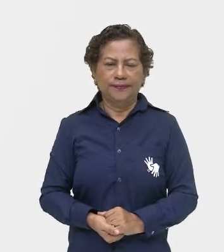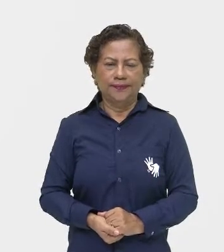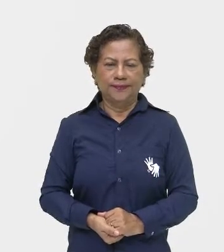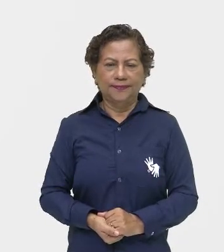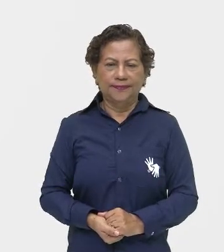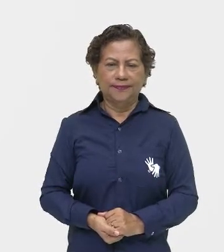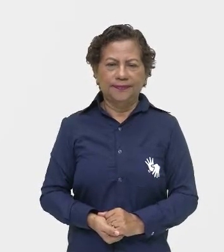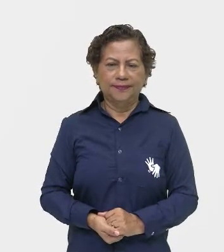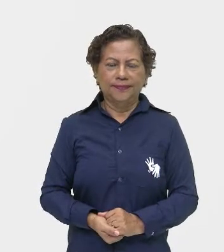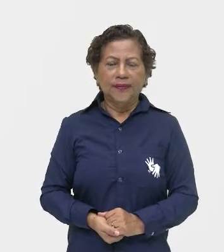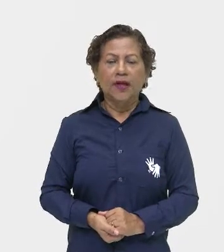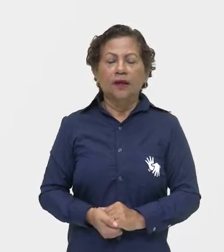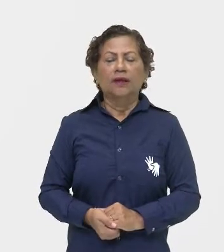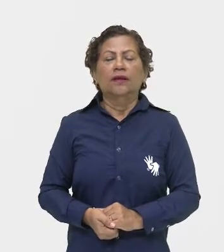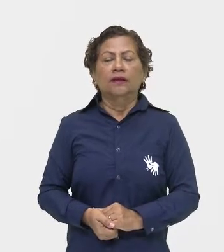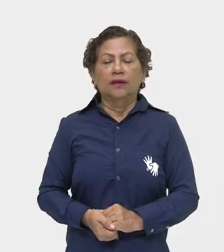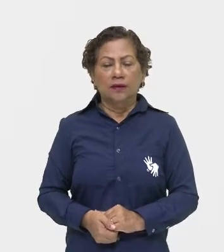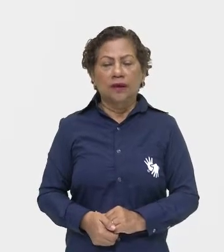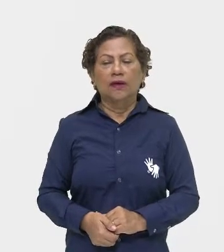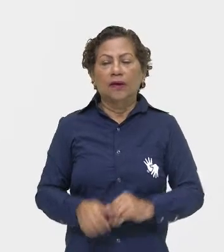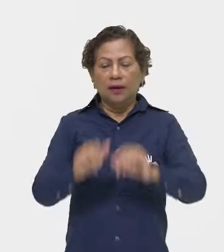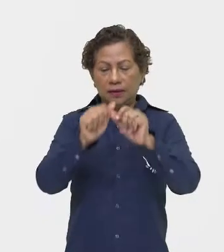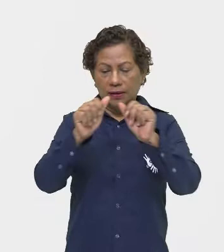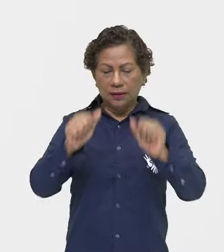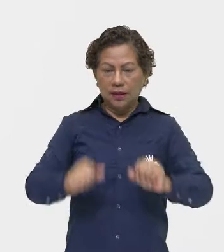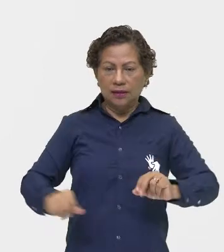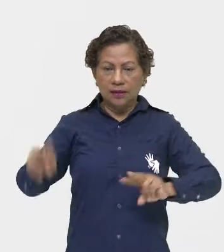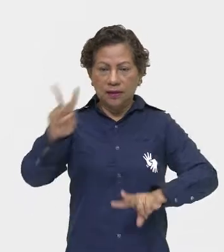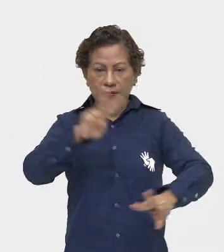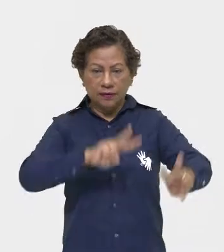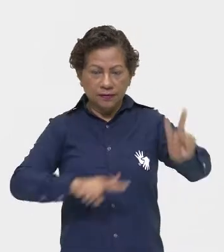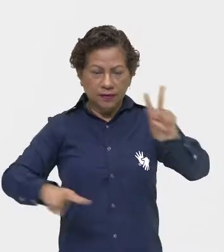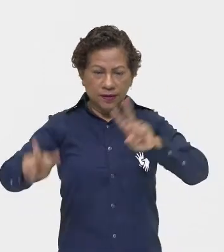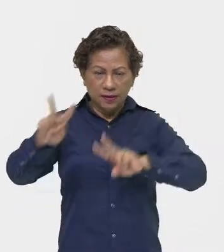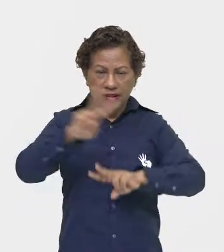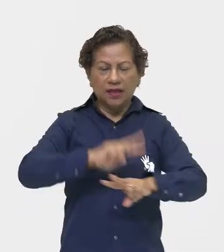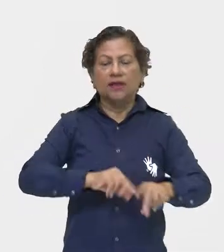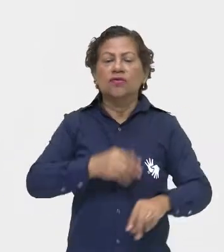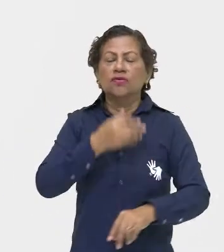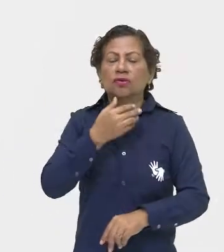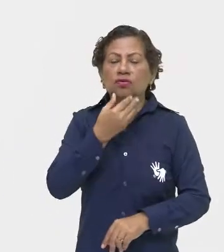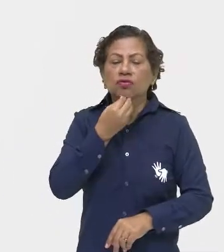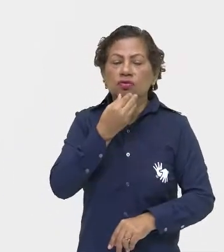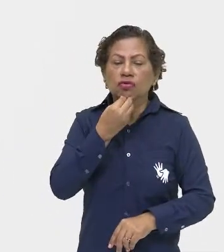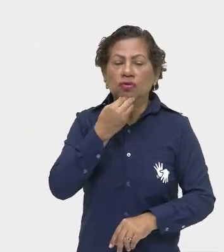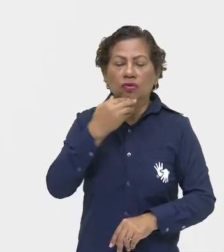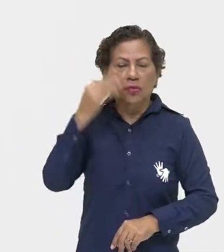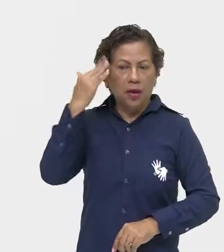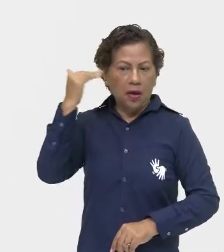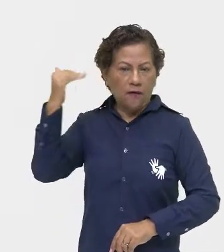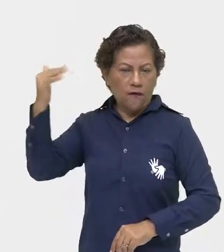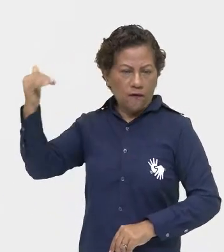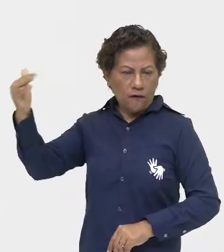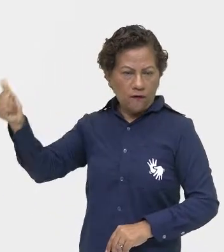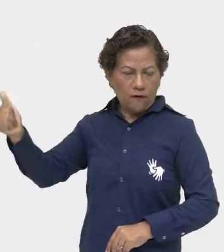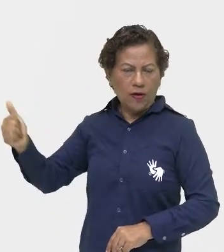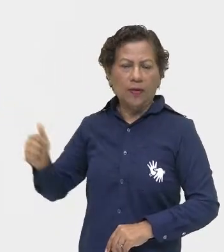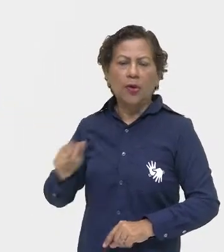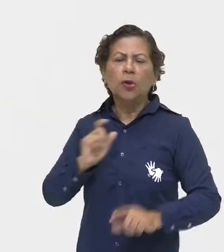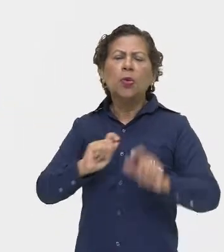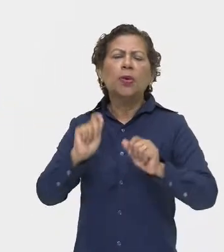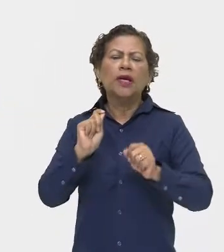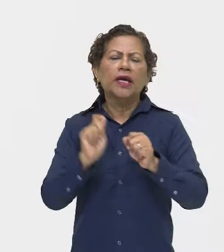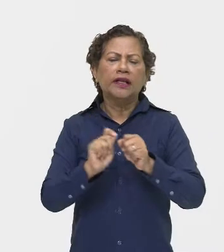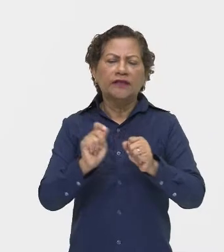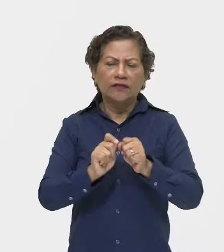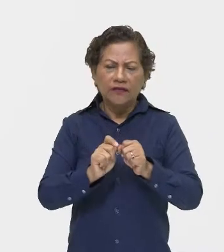Nas artes visuais, o Redman do Decamp, que era justamente esse artista que ele vai fazer o quê? Ele